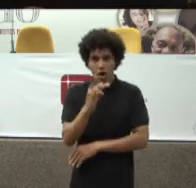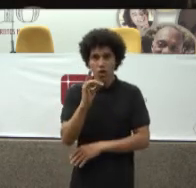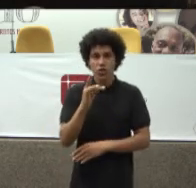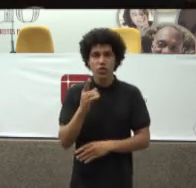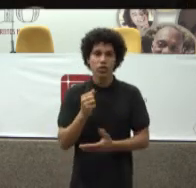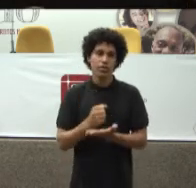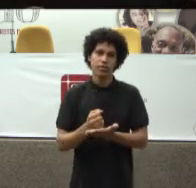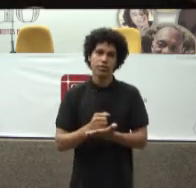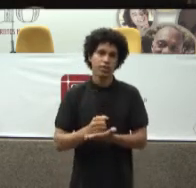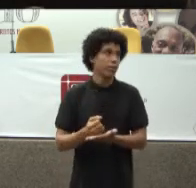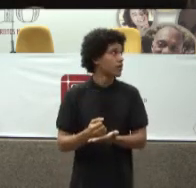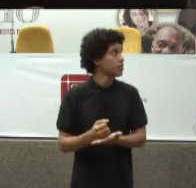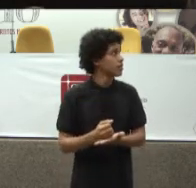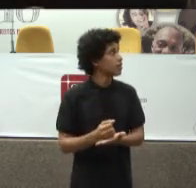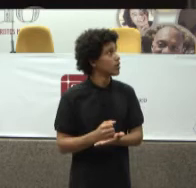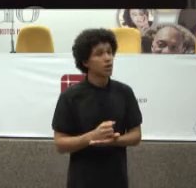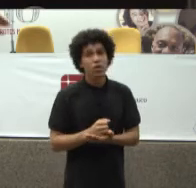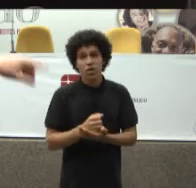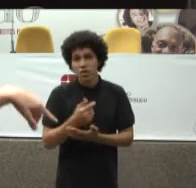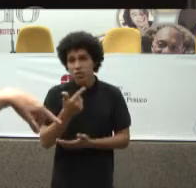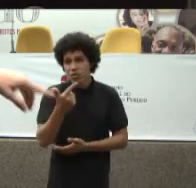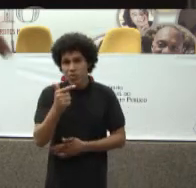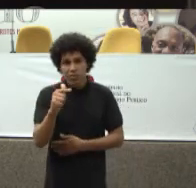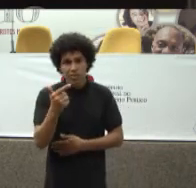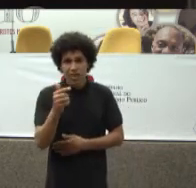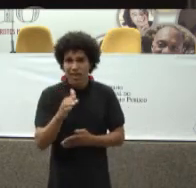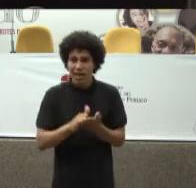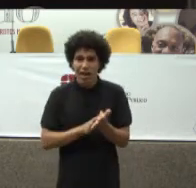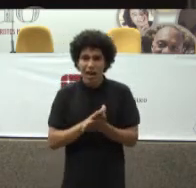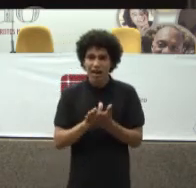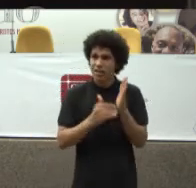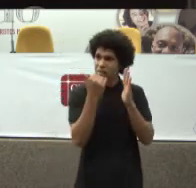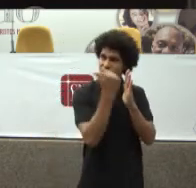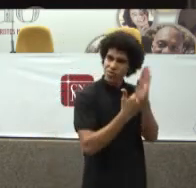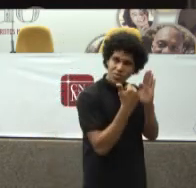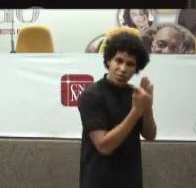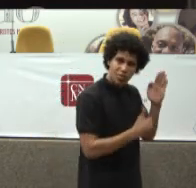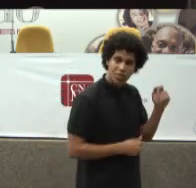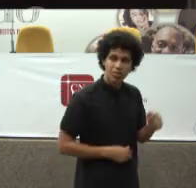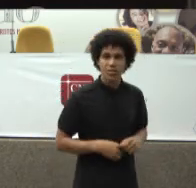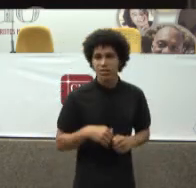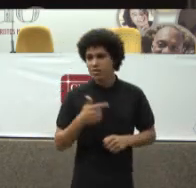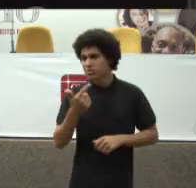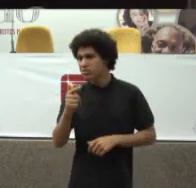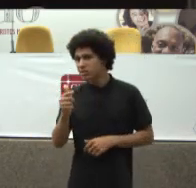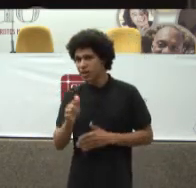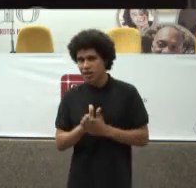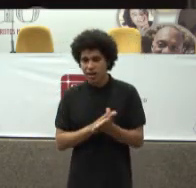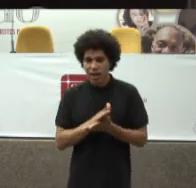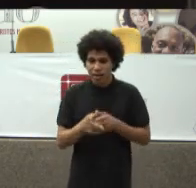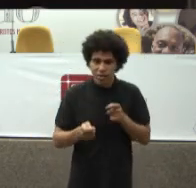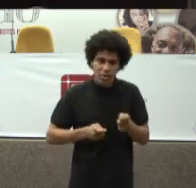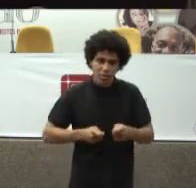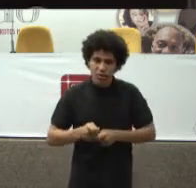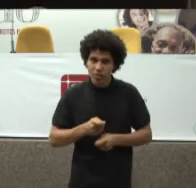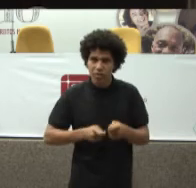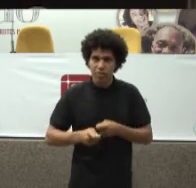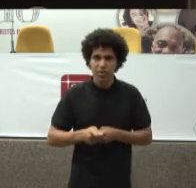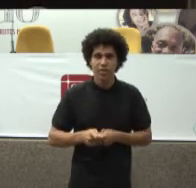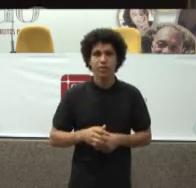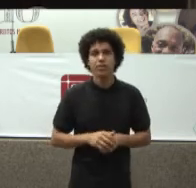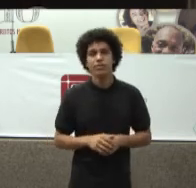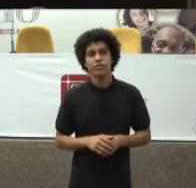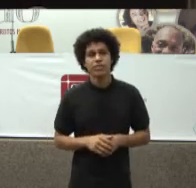passar Ver Não tem nada De desconto E a situação Está tão grave Nesse